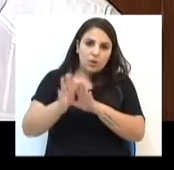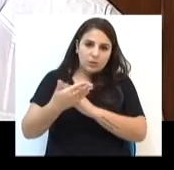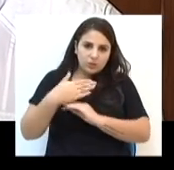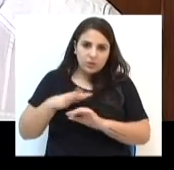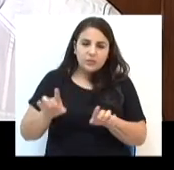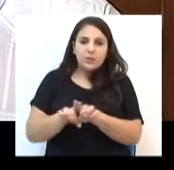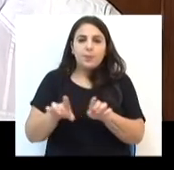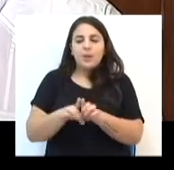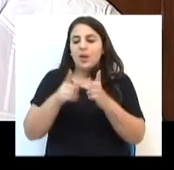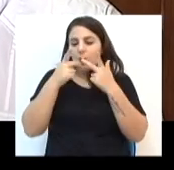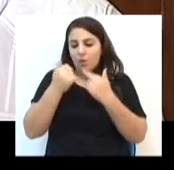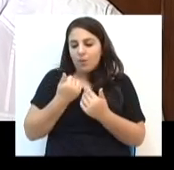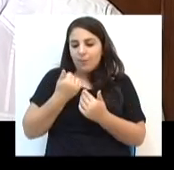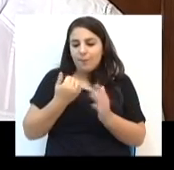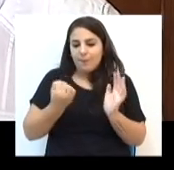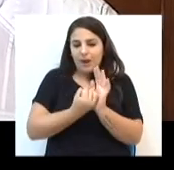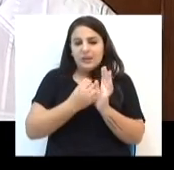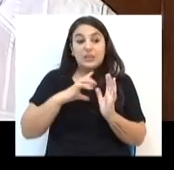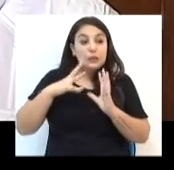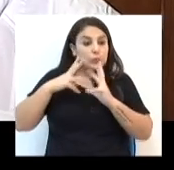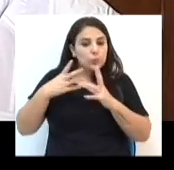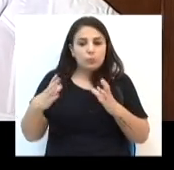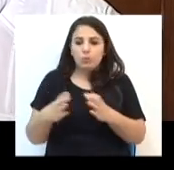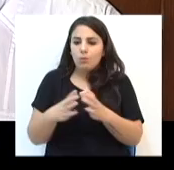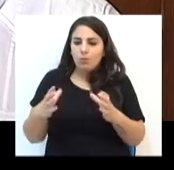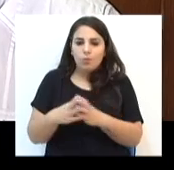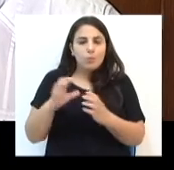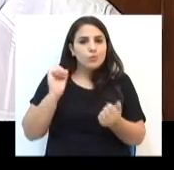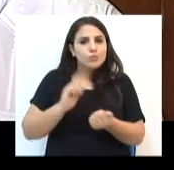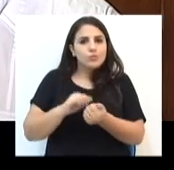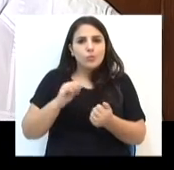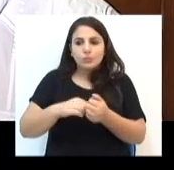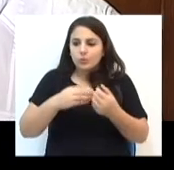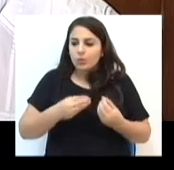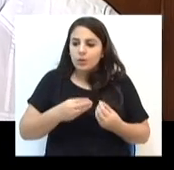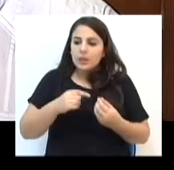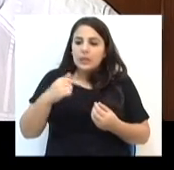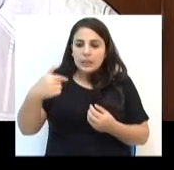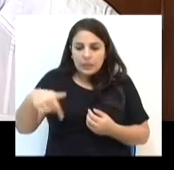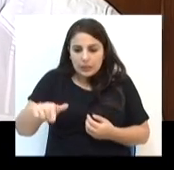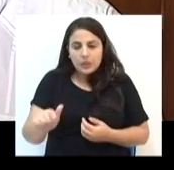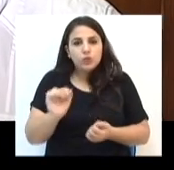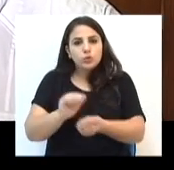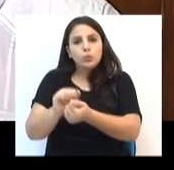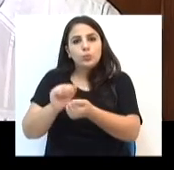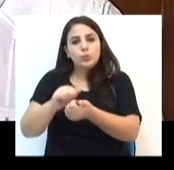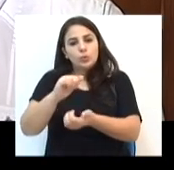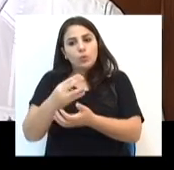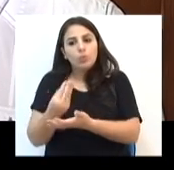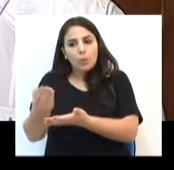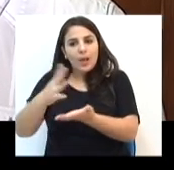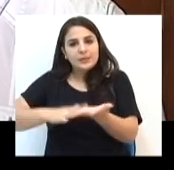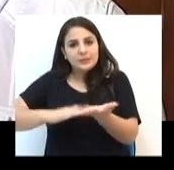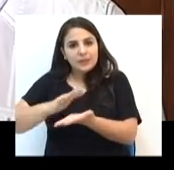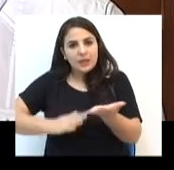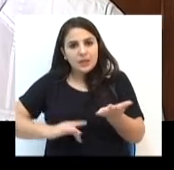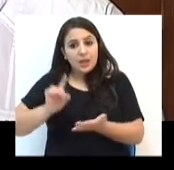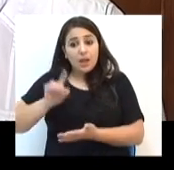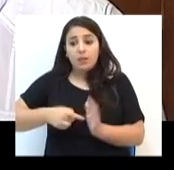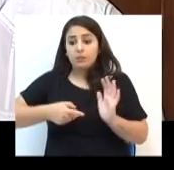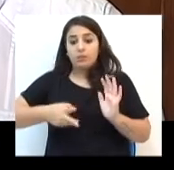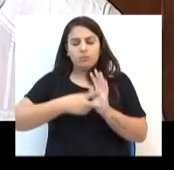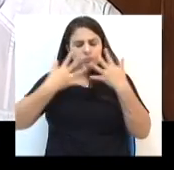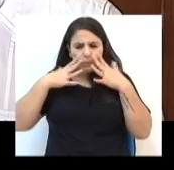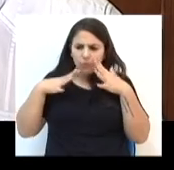marcante é toda a equipe lá doar sangue. Então, isso chama atenção, né? Porque não é um